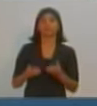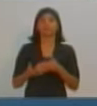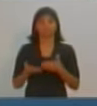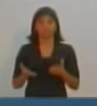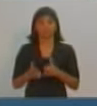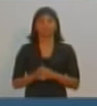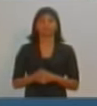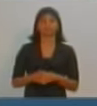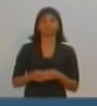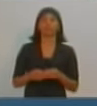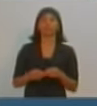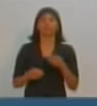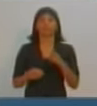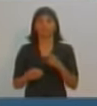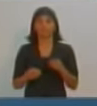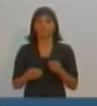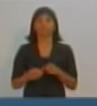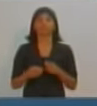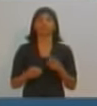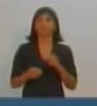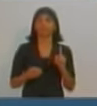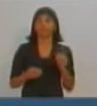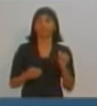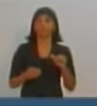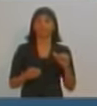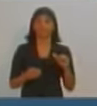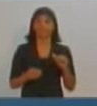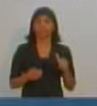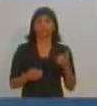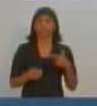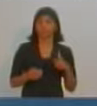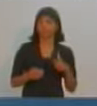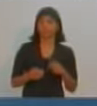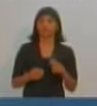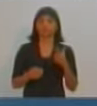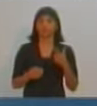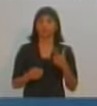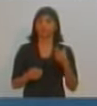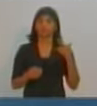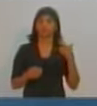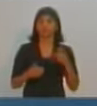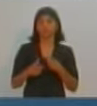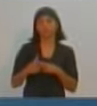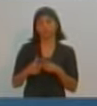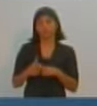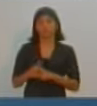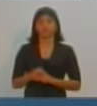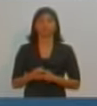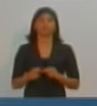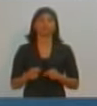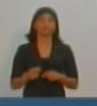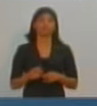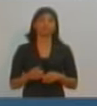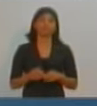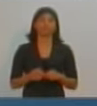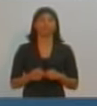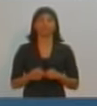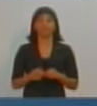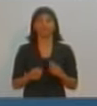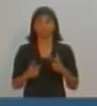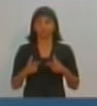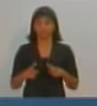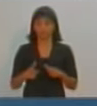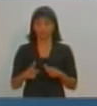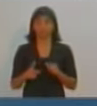O candidato do PMDB, Agrippino Lima, não compareceu ao debate e alegou outros compromissos. No mesmo horário,